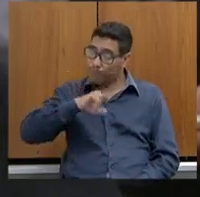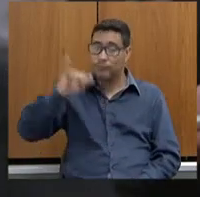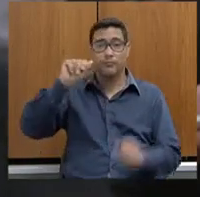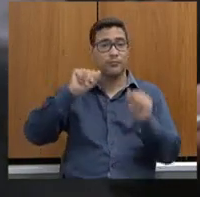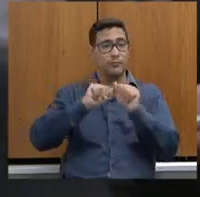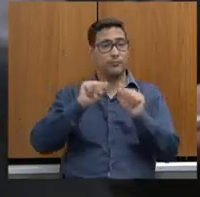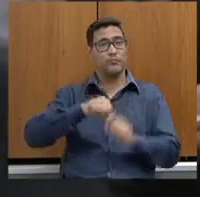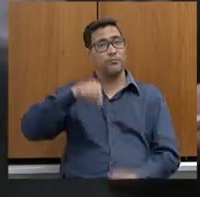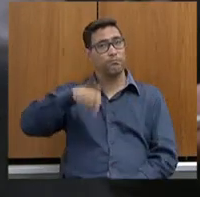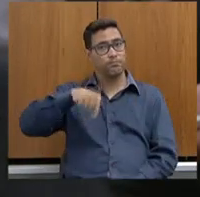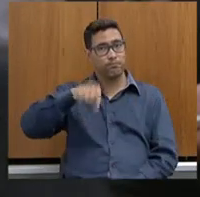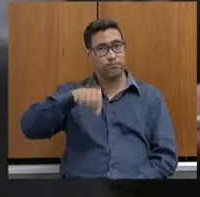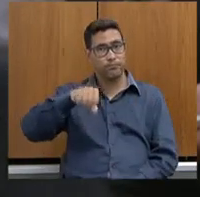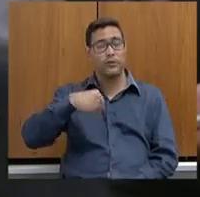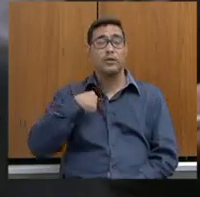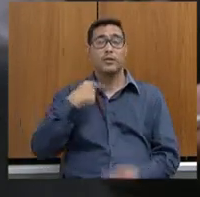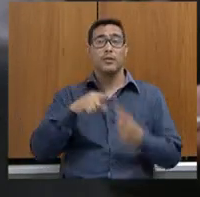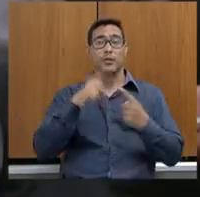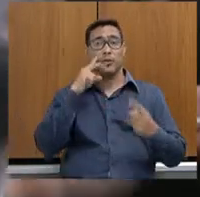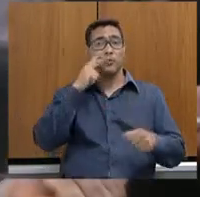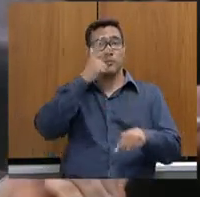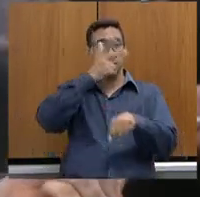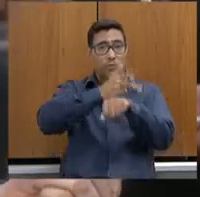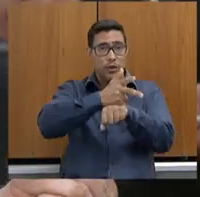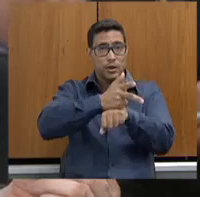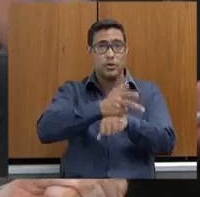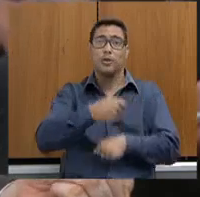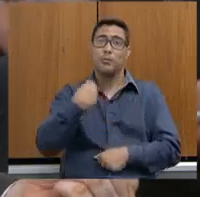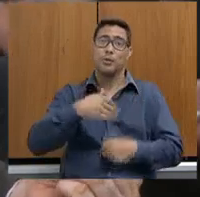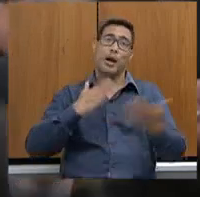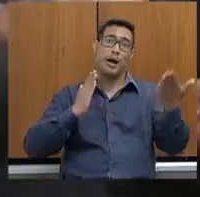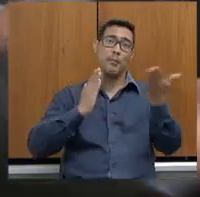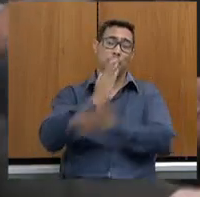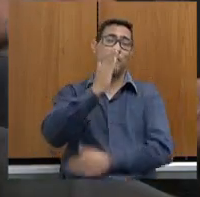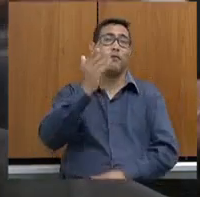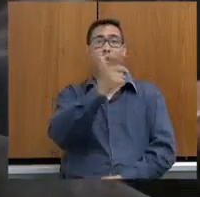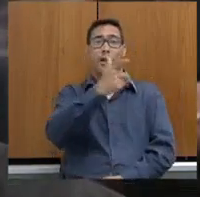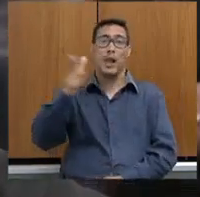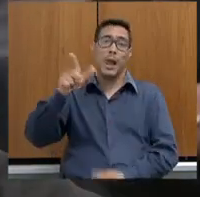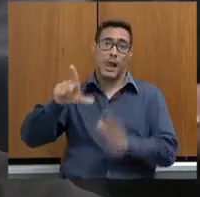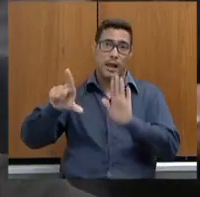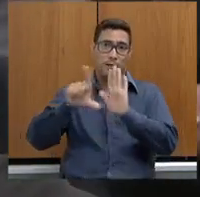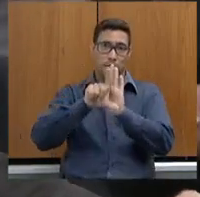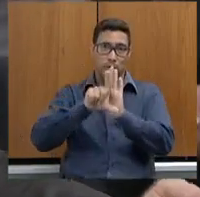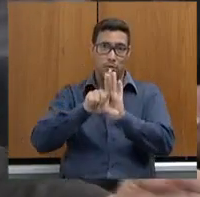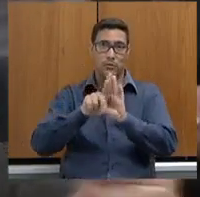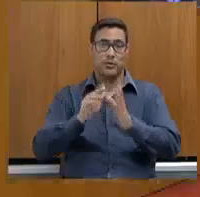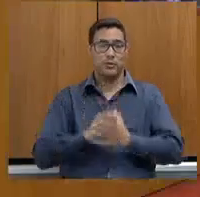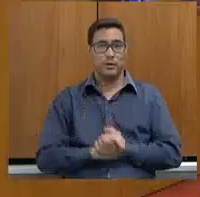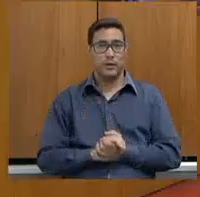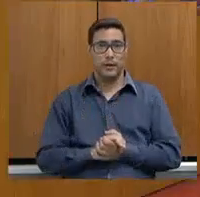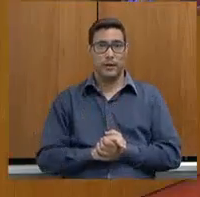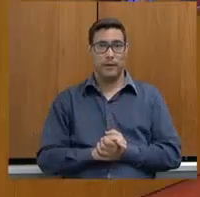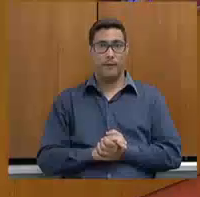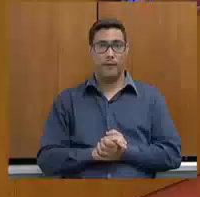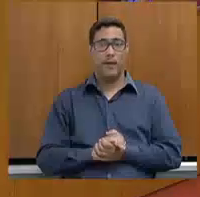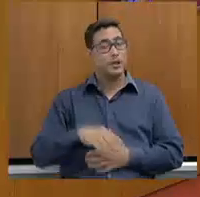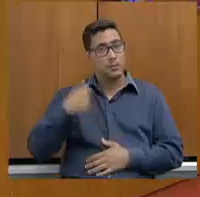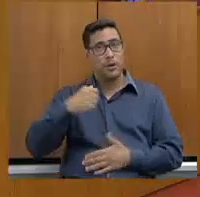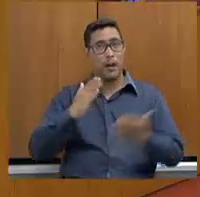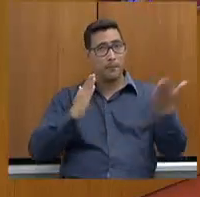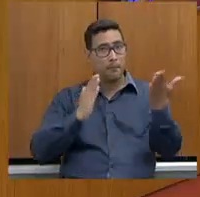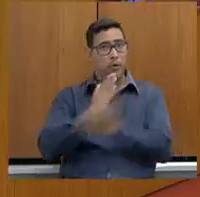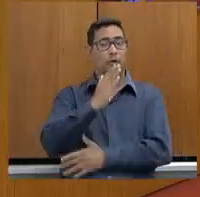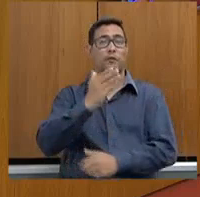No caso do vídeo de monitoramento, tivemos que aprovar outra lei, viu, Marcelice? Aprovamos outra lei. Tivemos que aprovar outra lei.